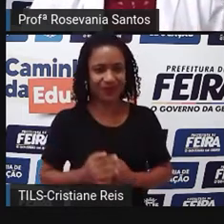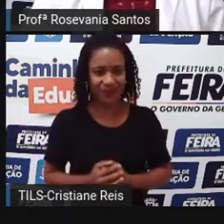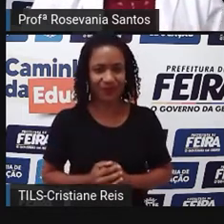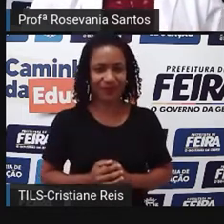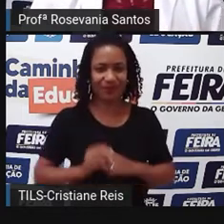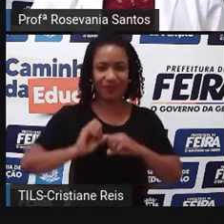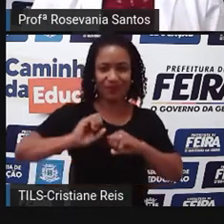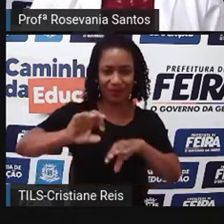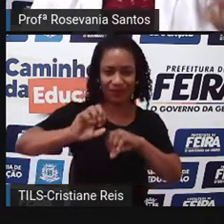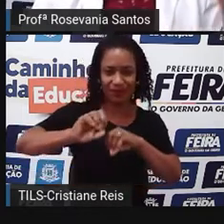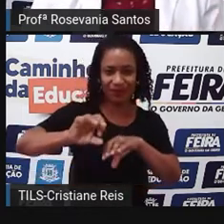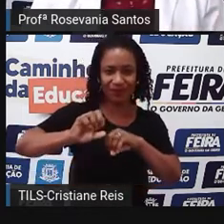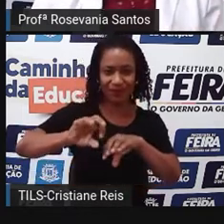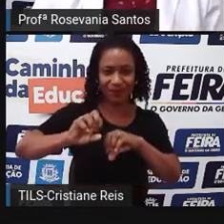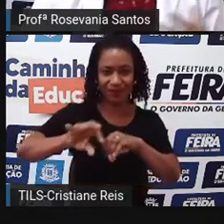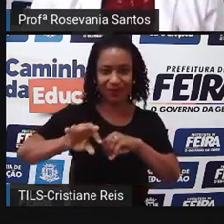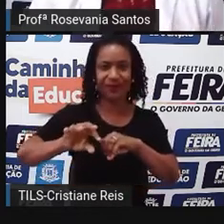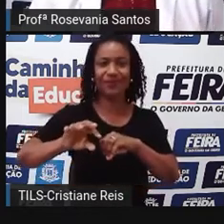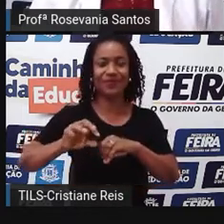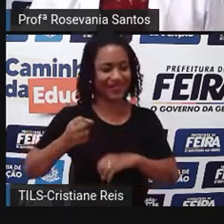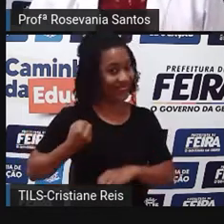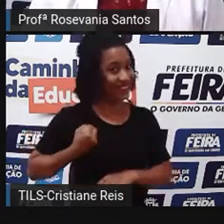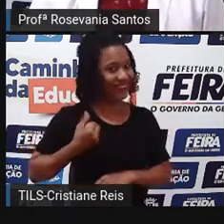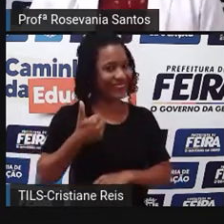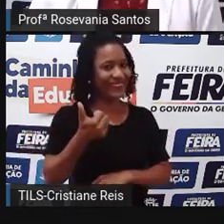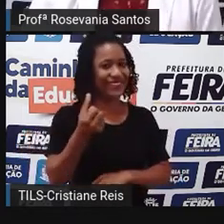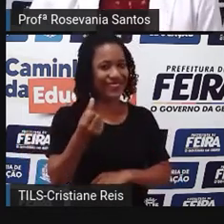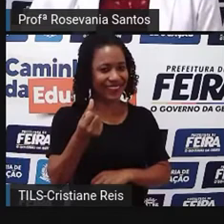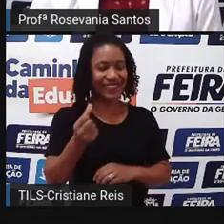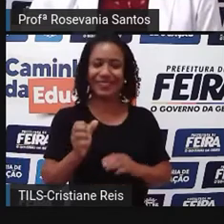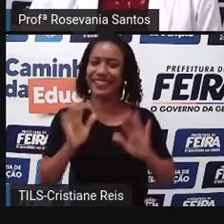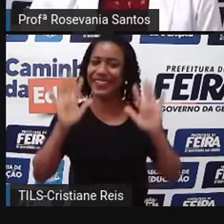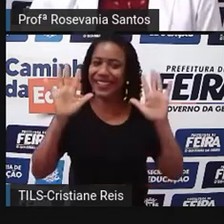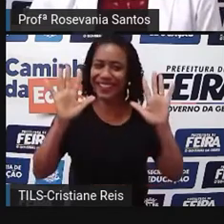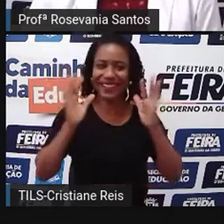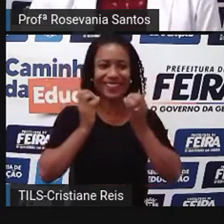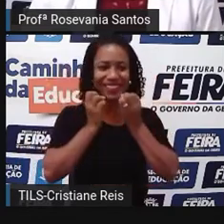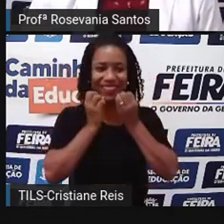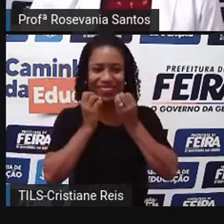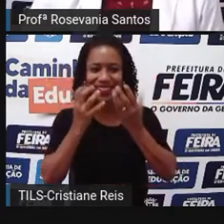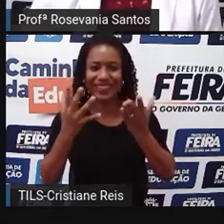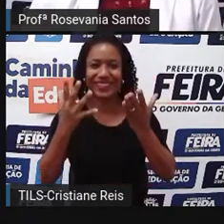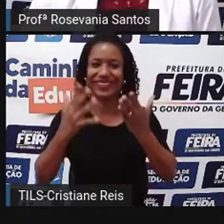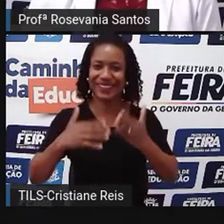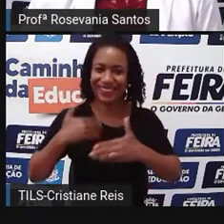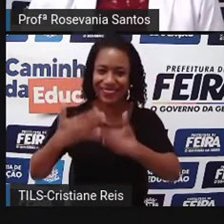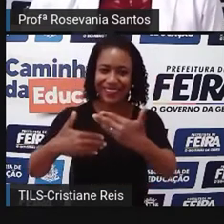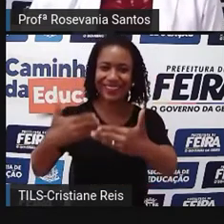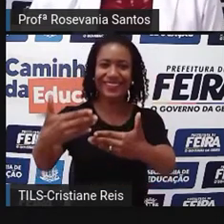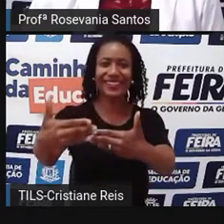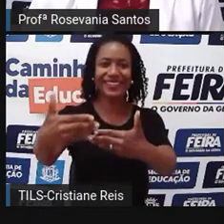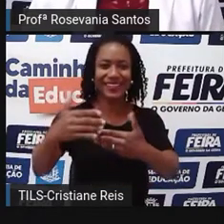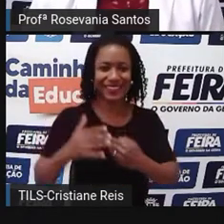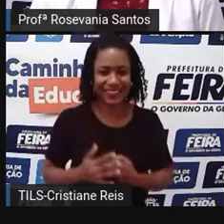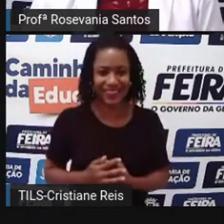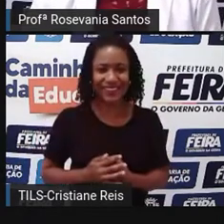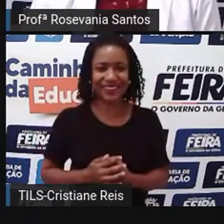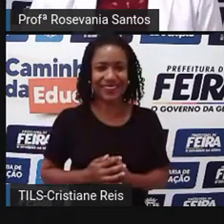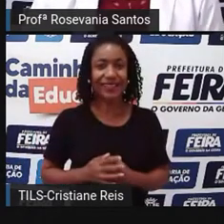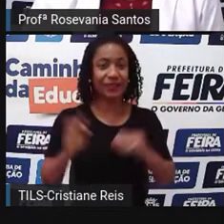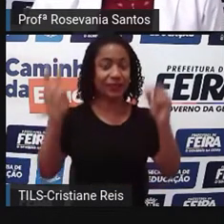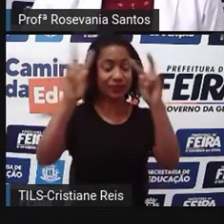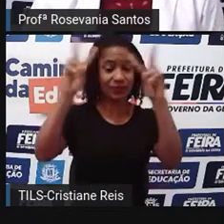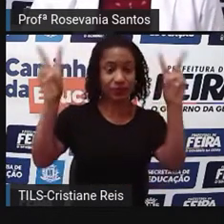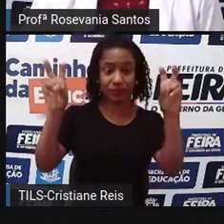nossa aula, que já é a 16, né? Graças a Deus, a gente está caminhando bem, né? Nós vamos falar sobre